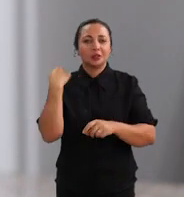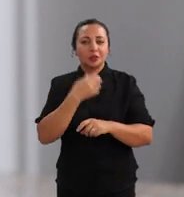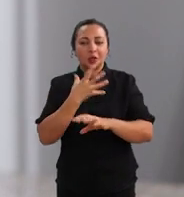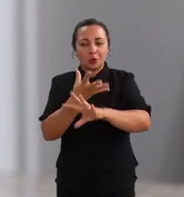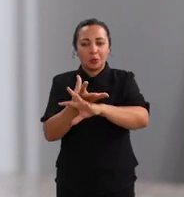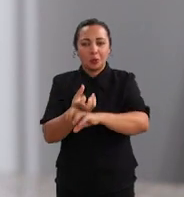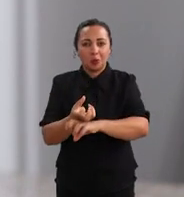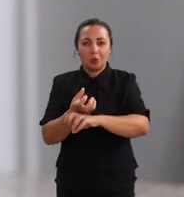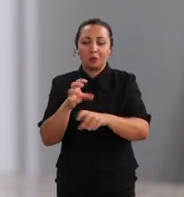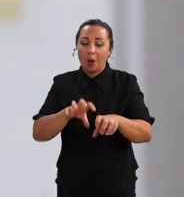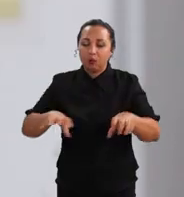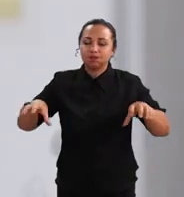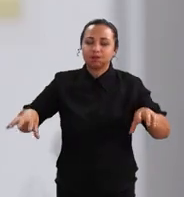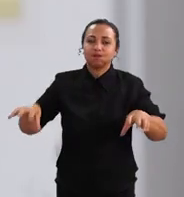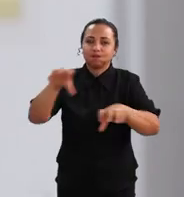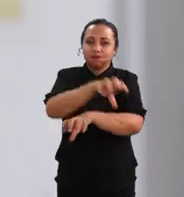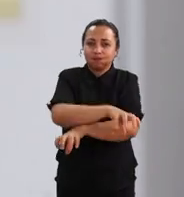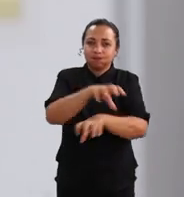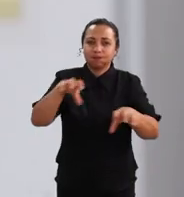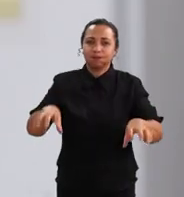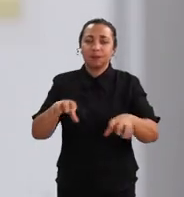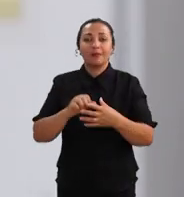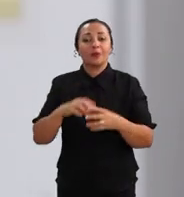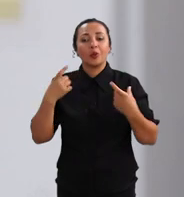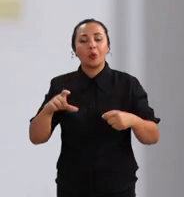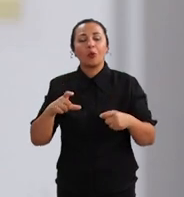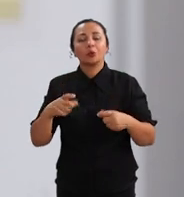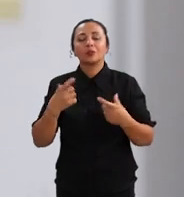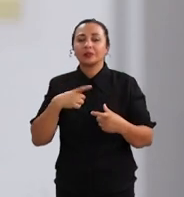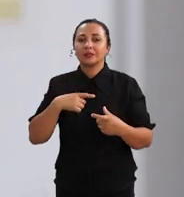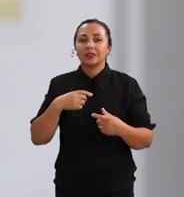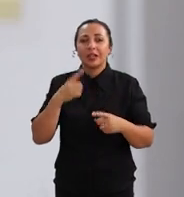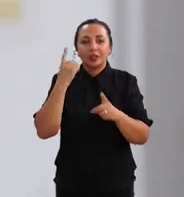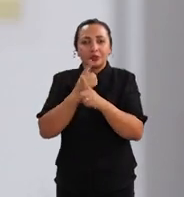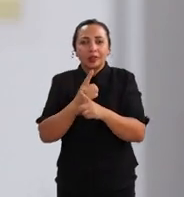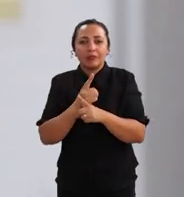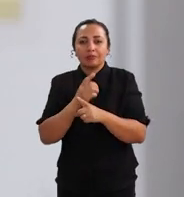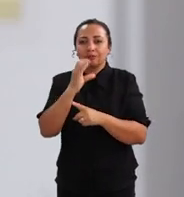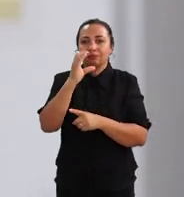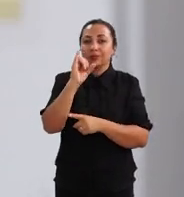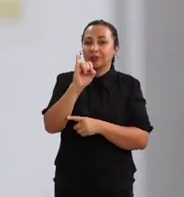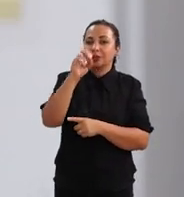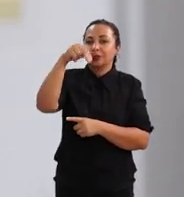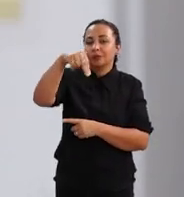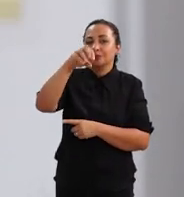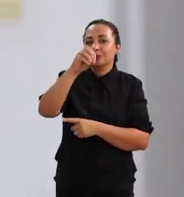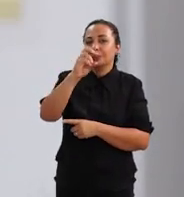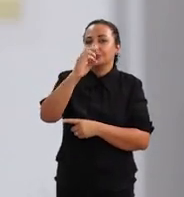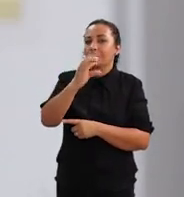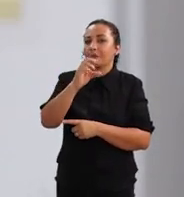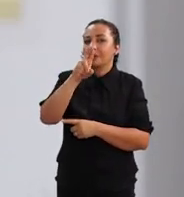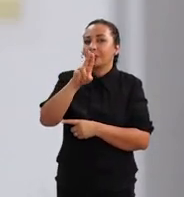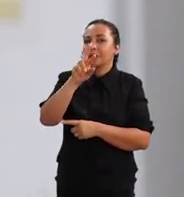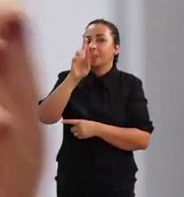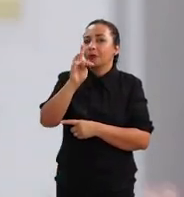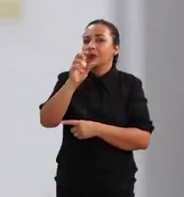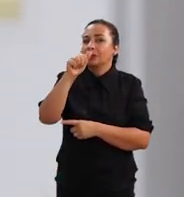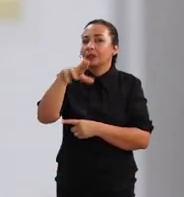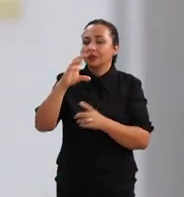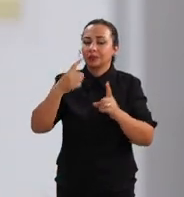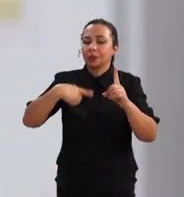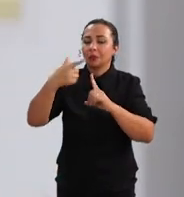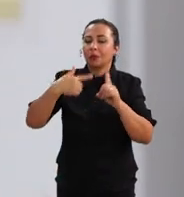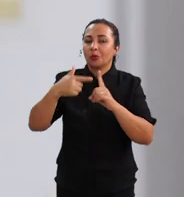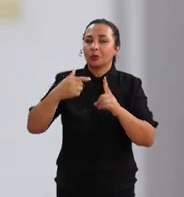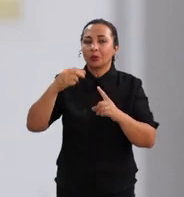conservação desse nosso bioma. Onde nós queremos chegar? Chegar em um inoculante, um produto, para